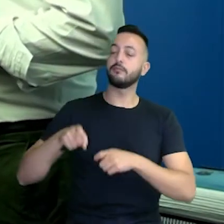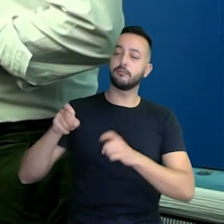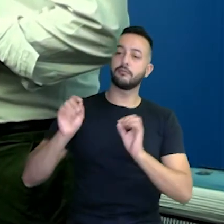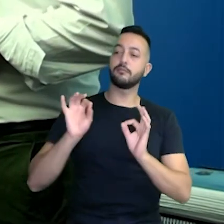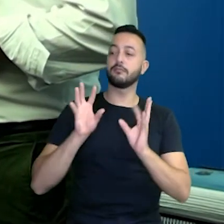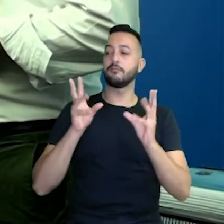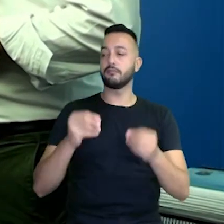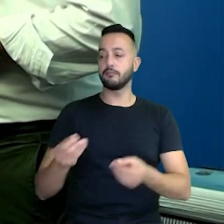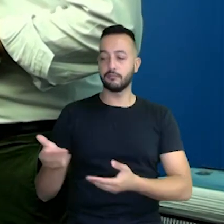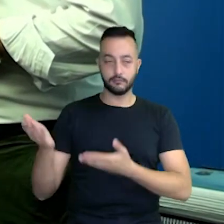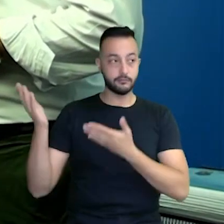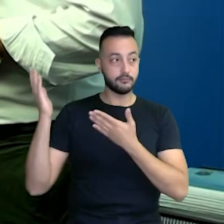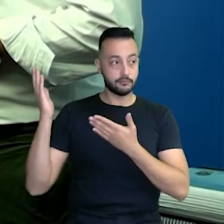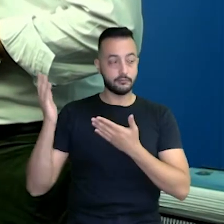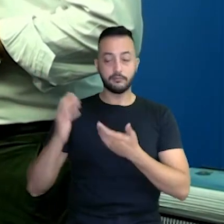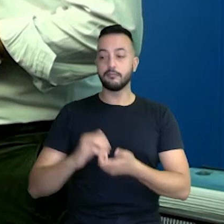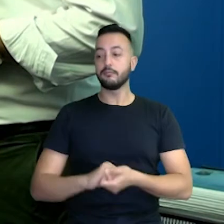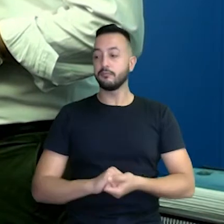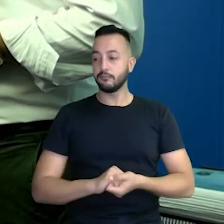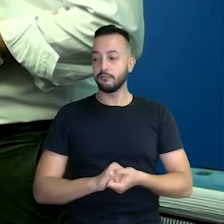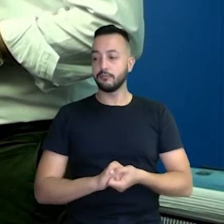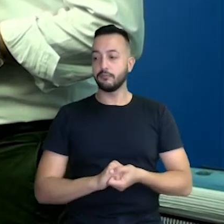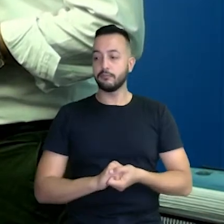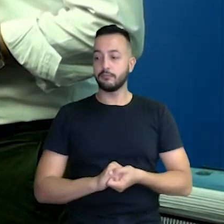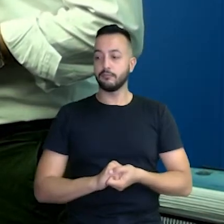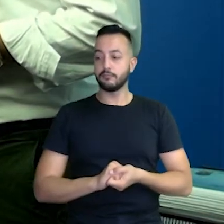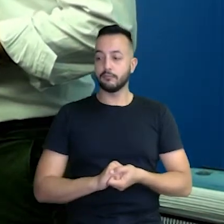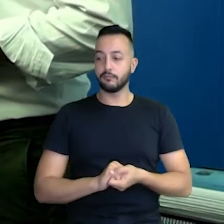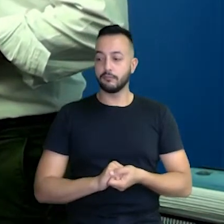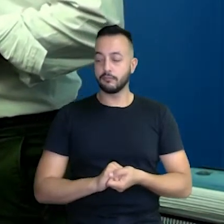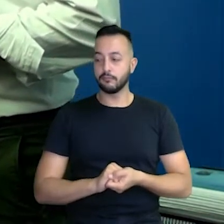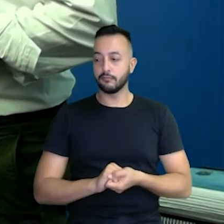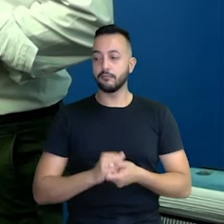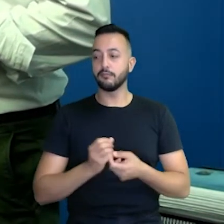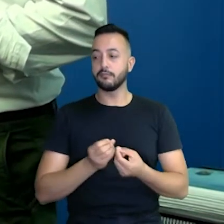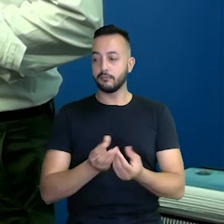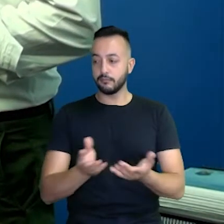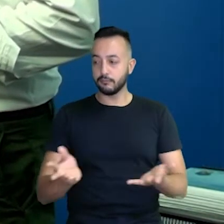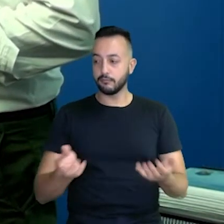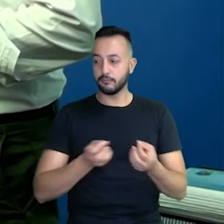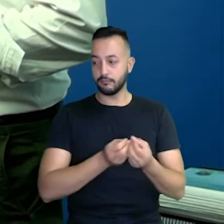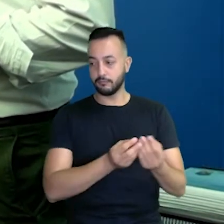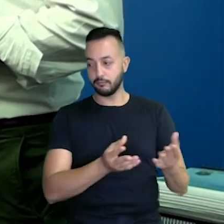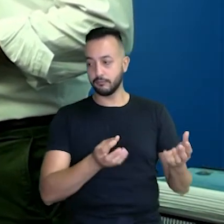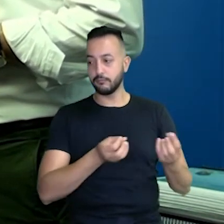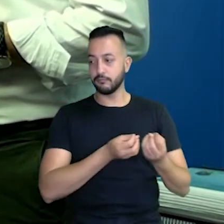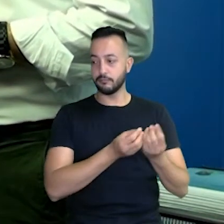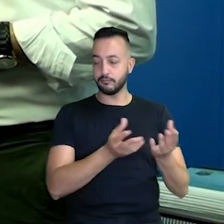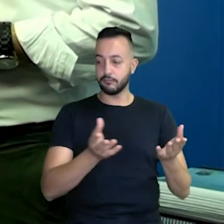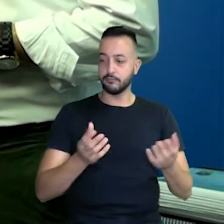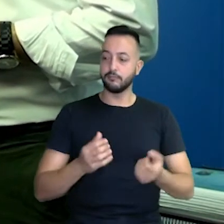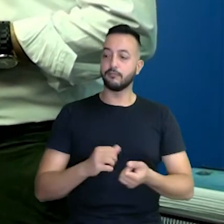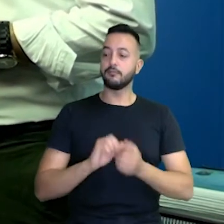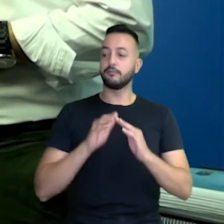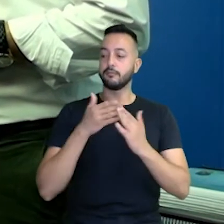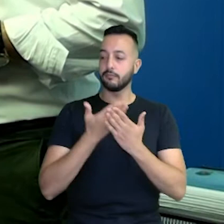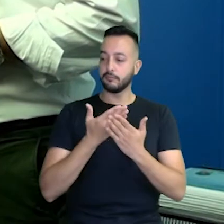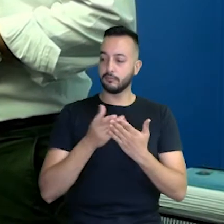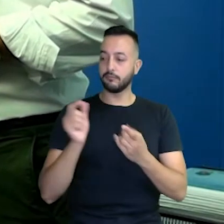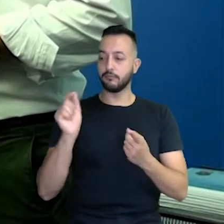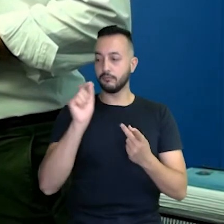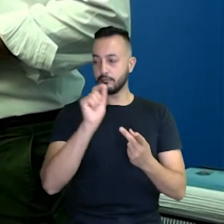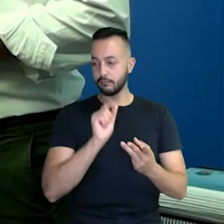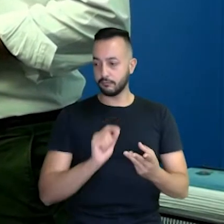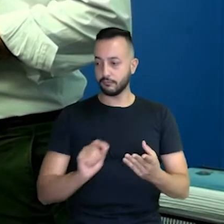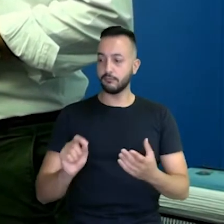está aí, as entregas em todas as escolas,